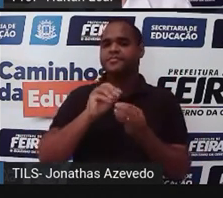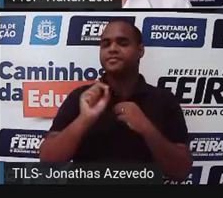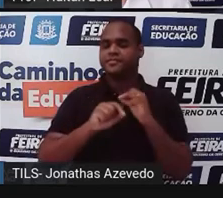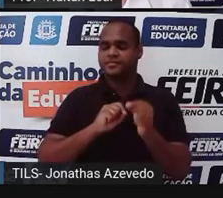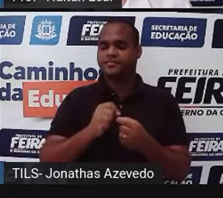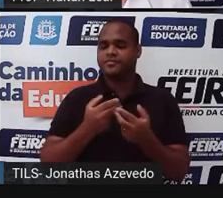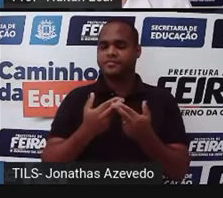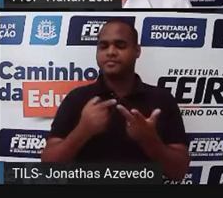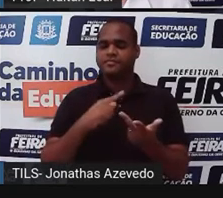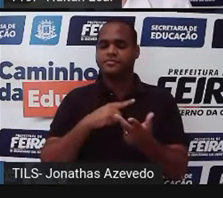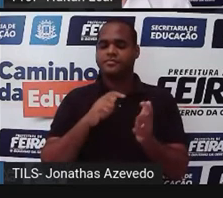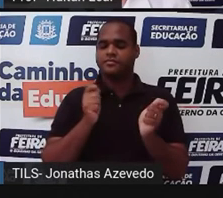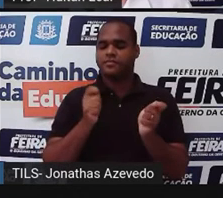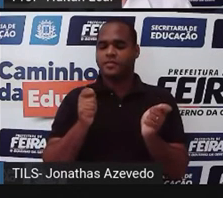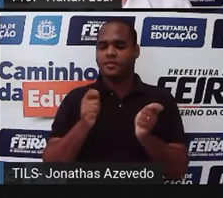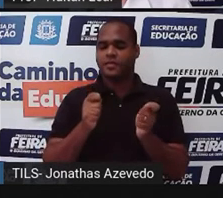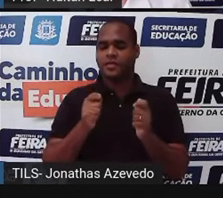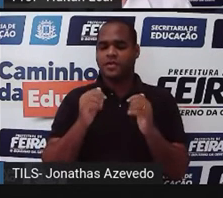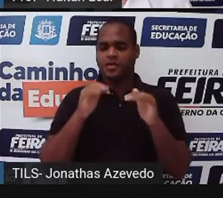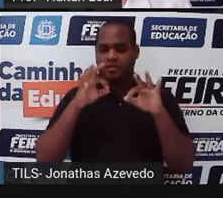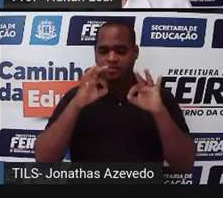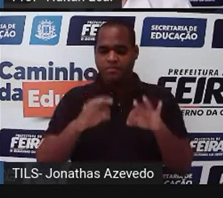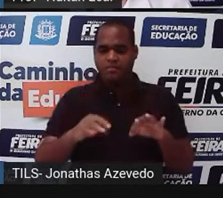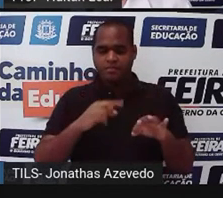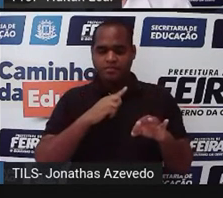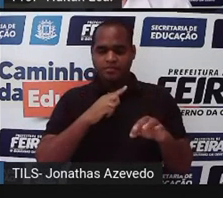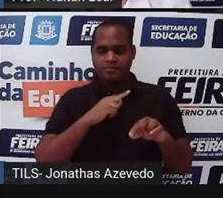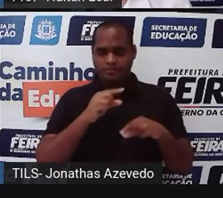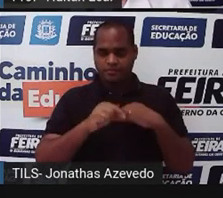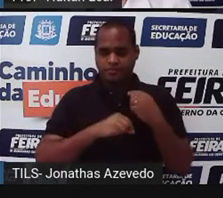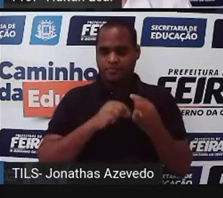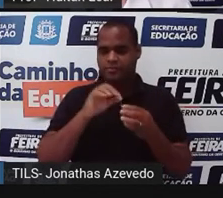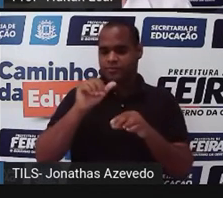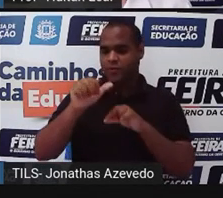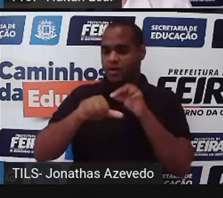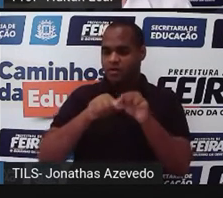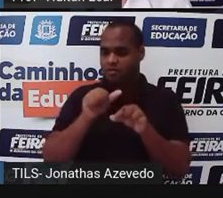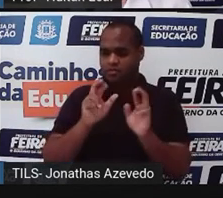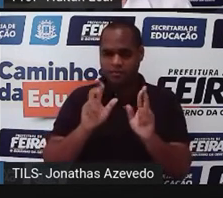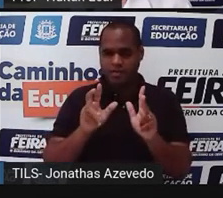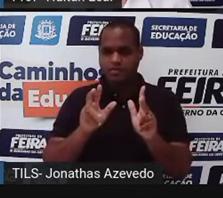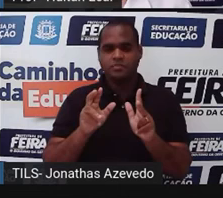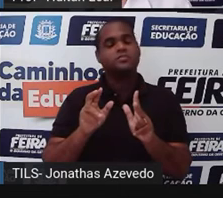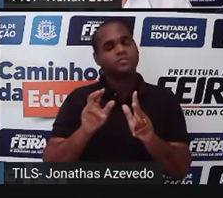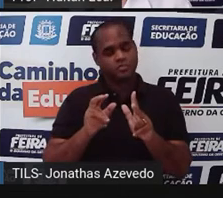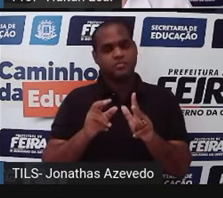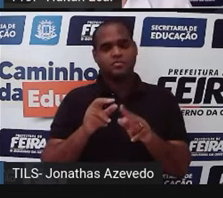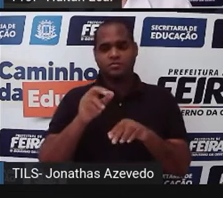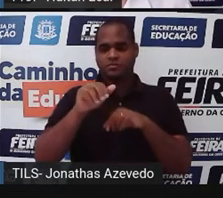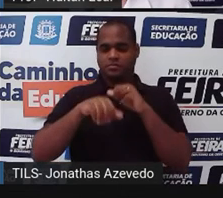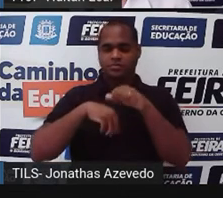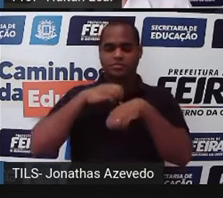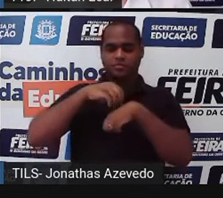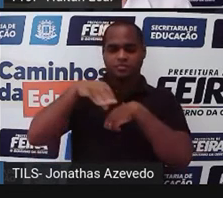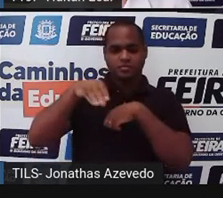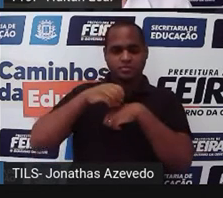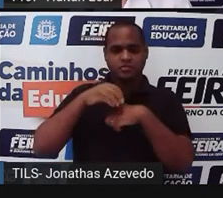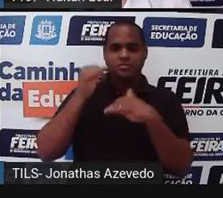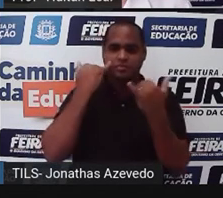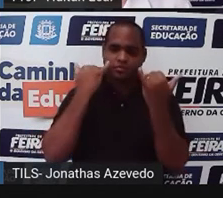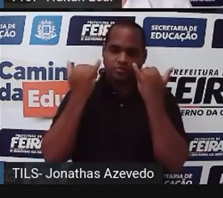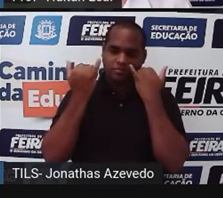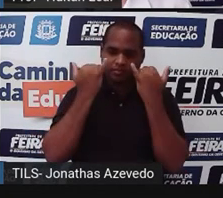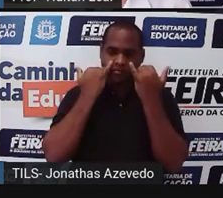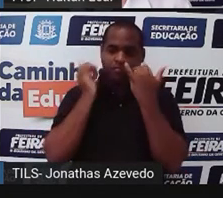o lead deve seguir uma sequência que não é rígida, pode mudar, de informações importantes sobre o fato